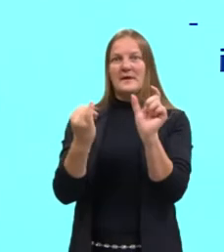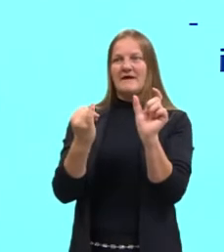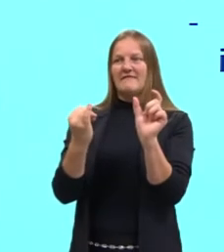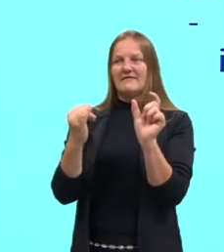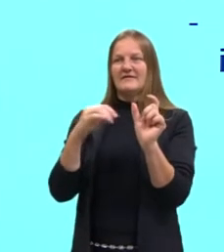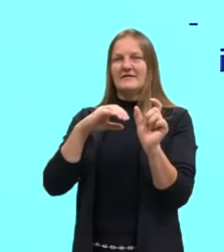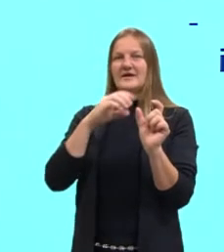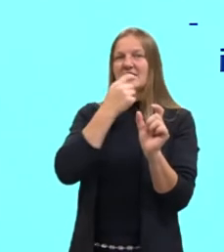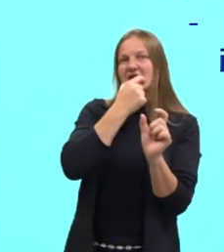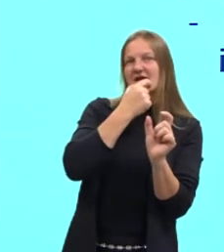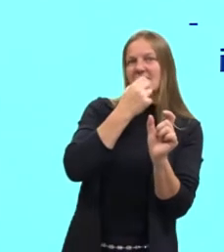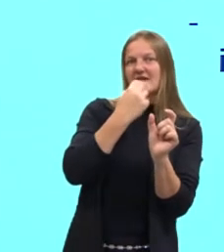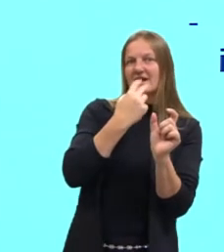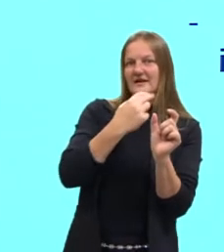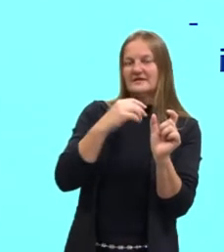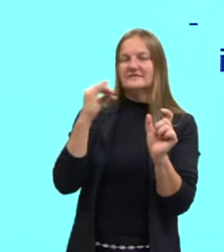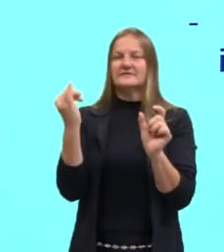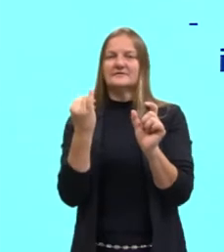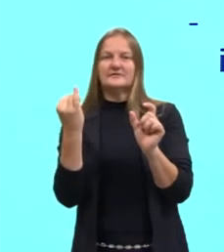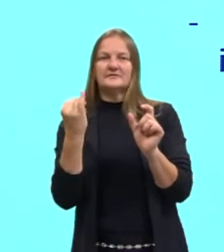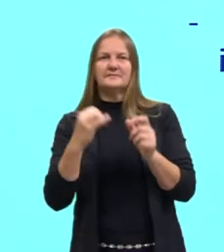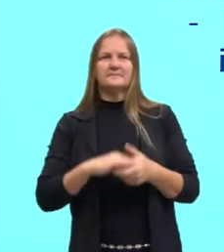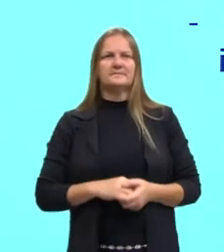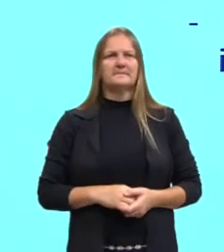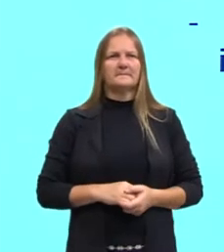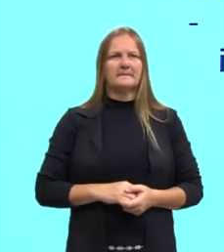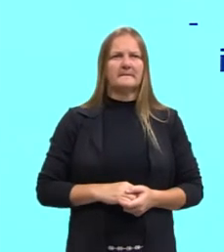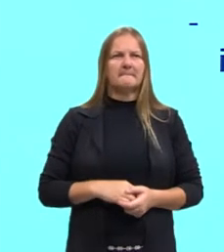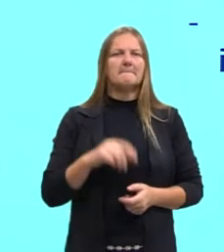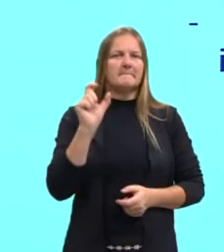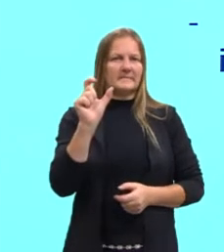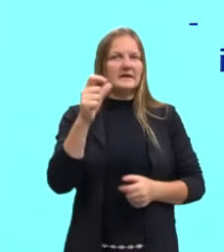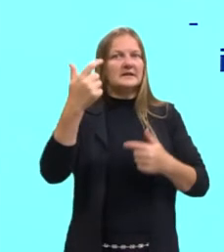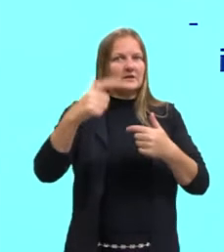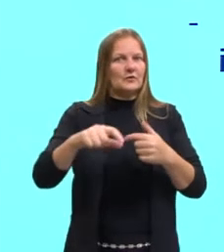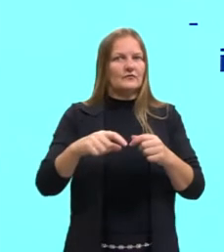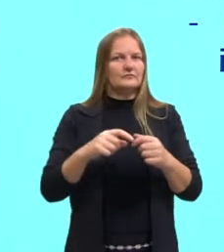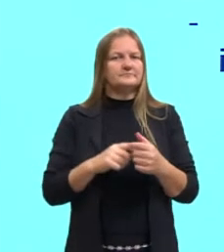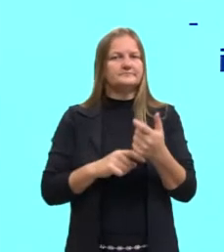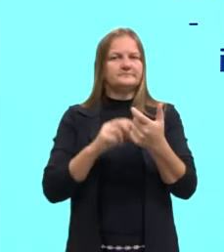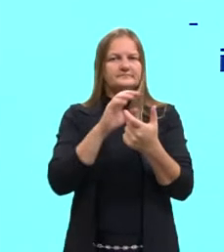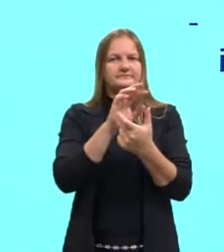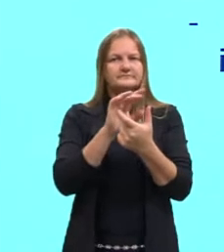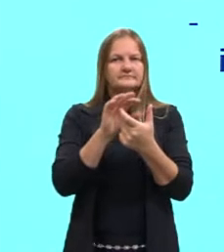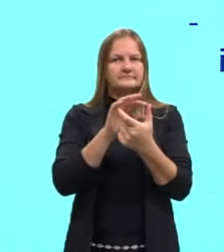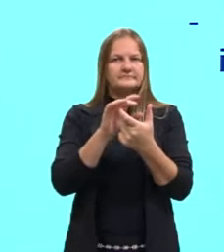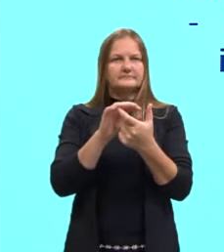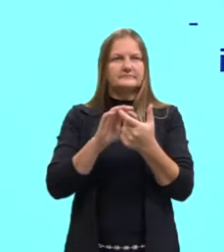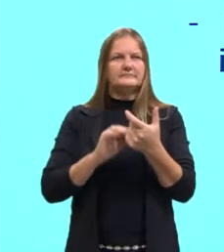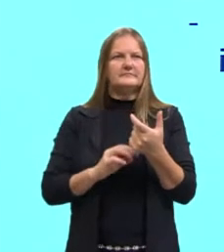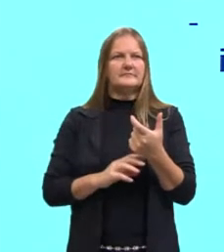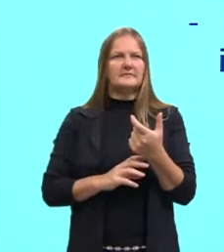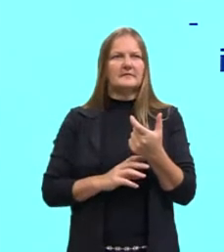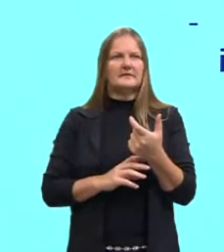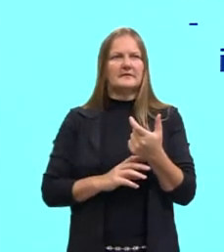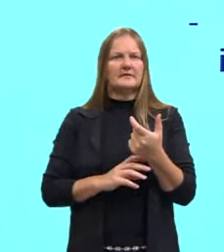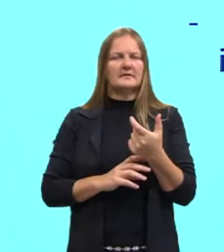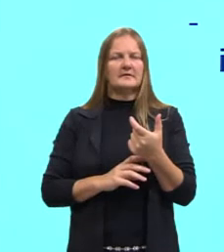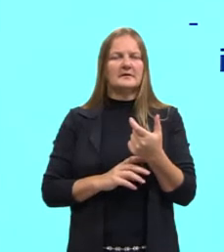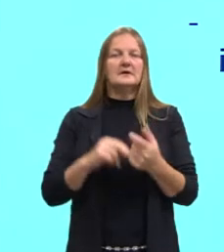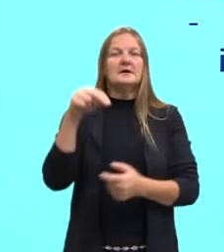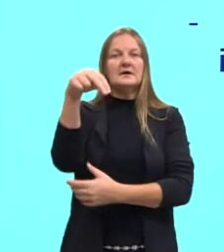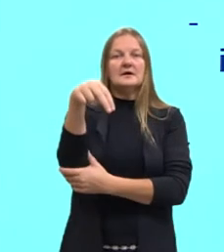Necessary. Vou soletrar. Necessary. Para ajudar minhas colegas de trabalho. Então,